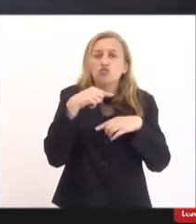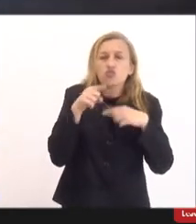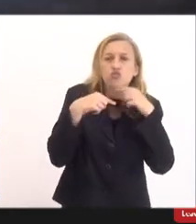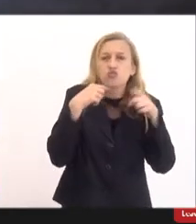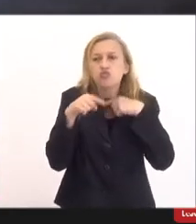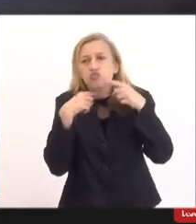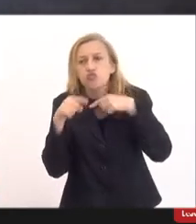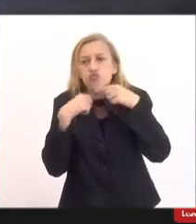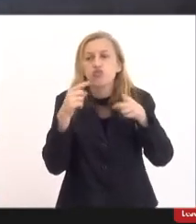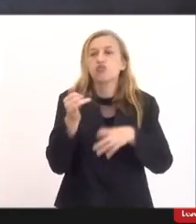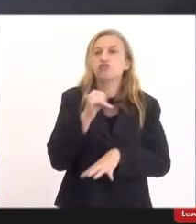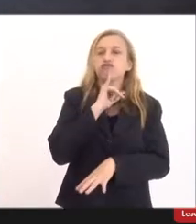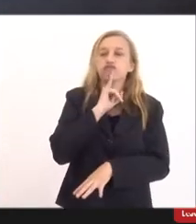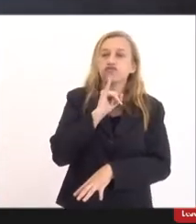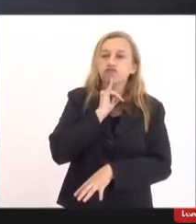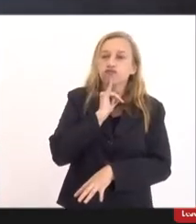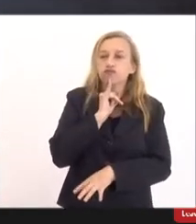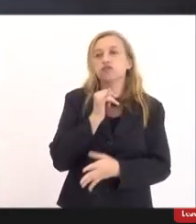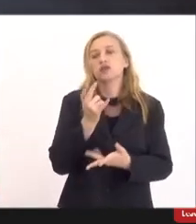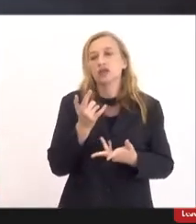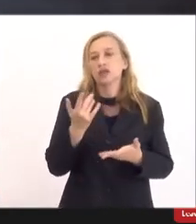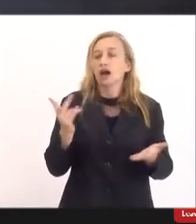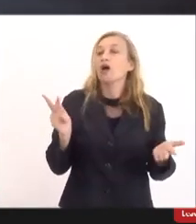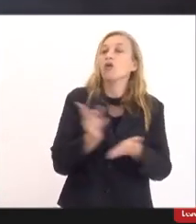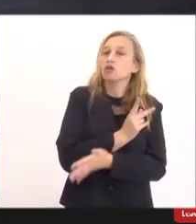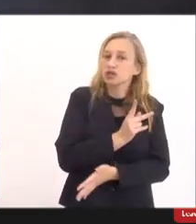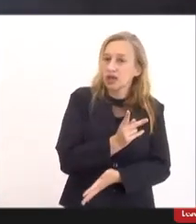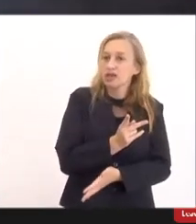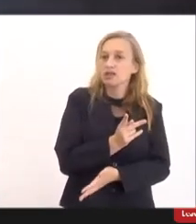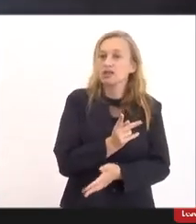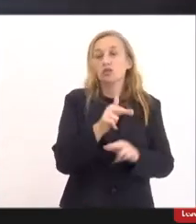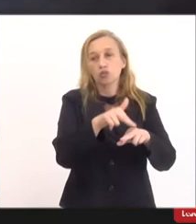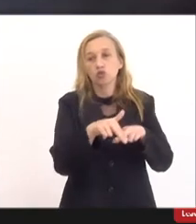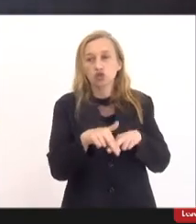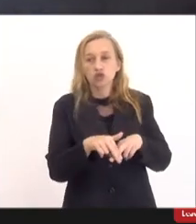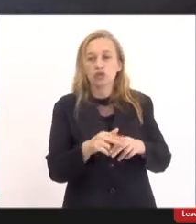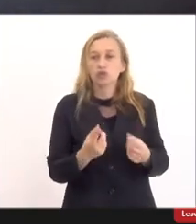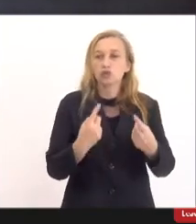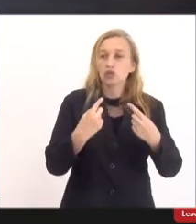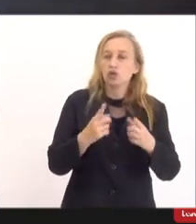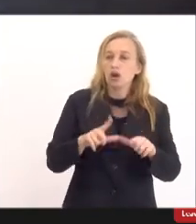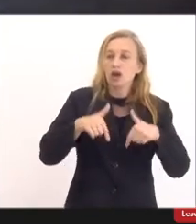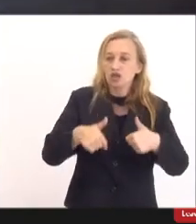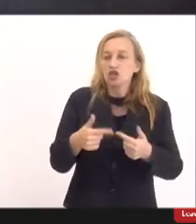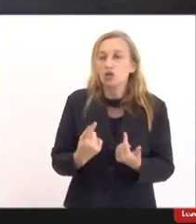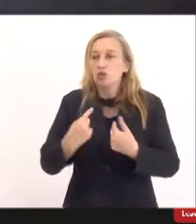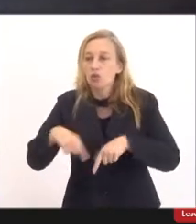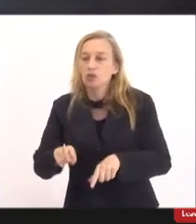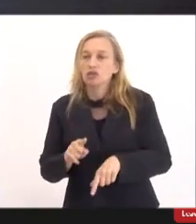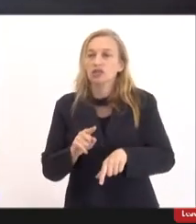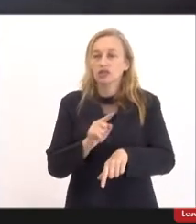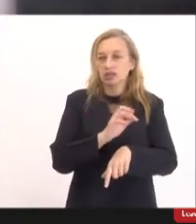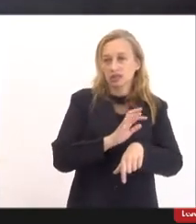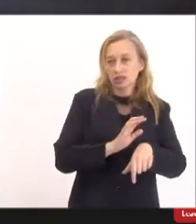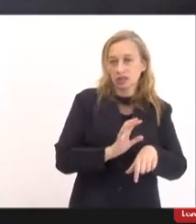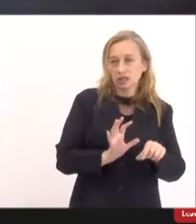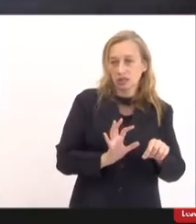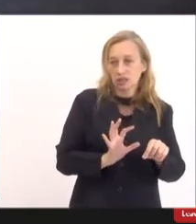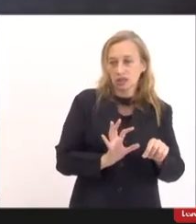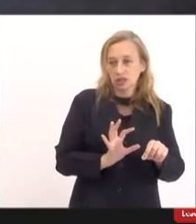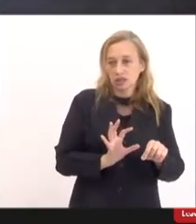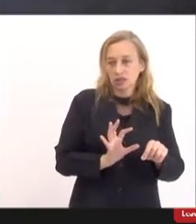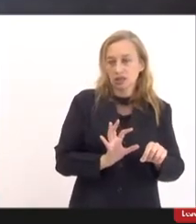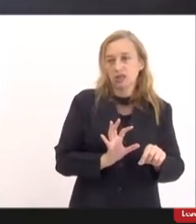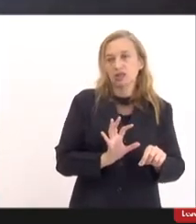que infelizmente acabam vindo sobre a questão dos efeitos adversos e a eficácia e a de qualquer